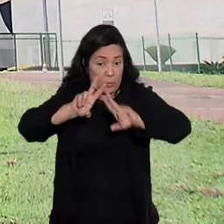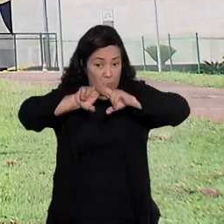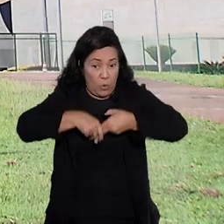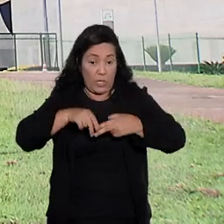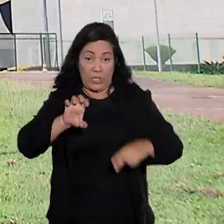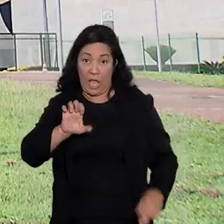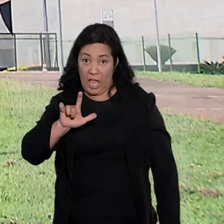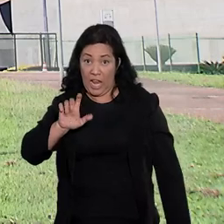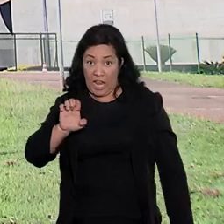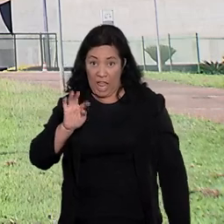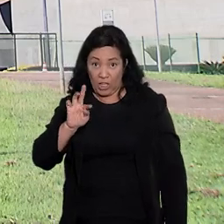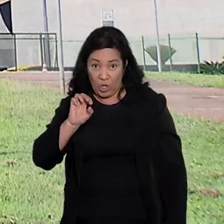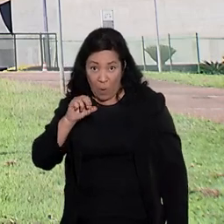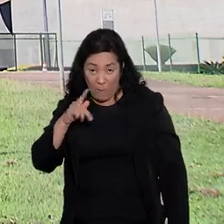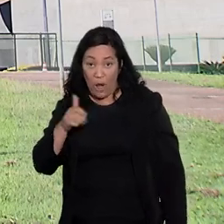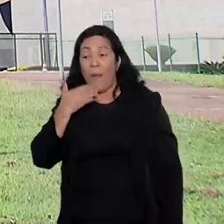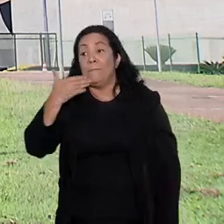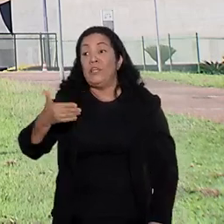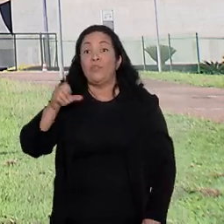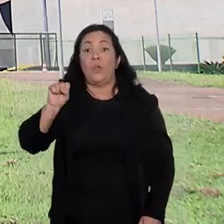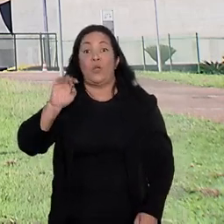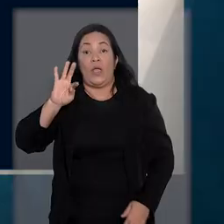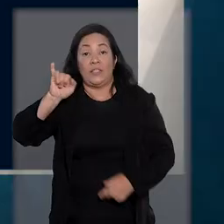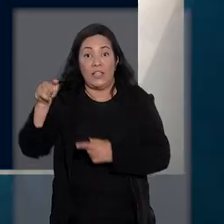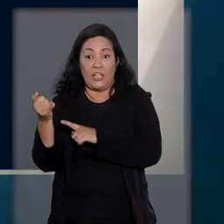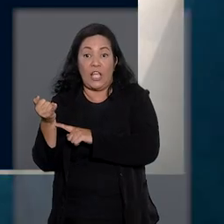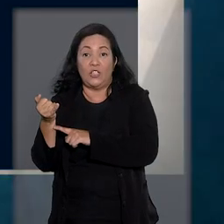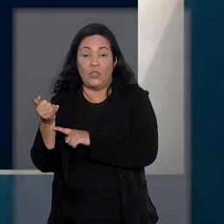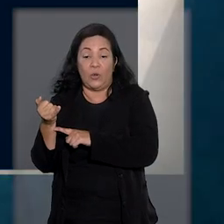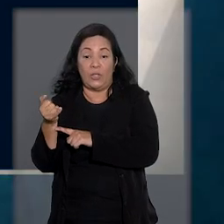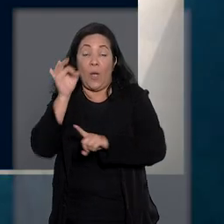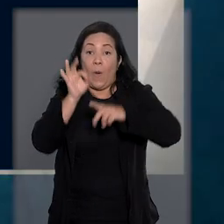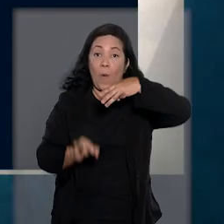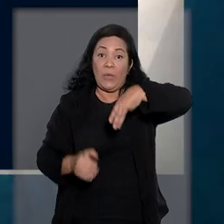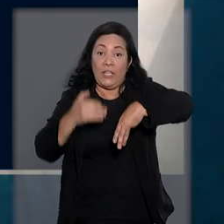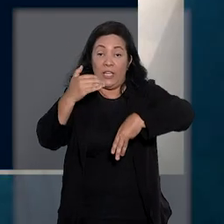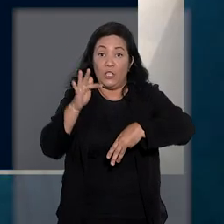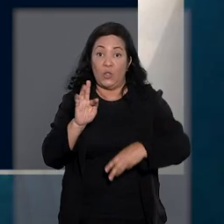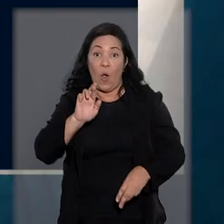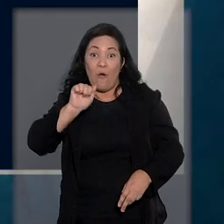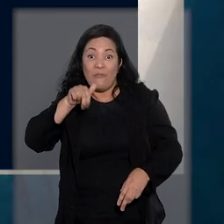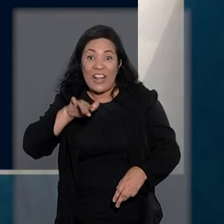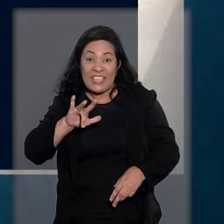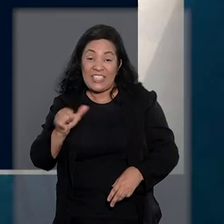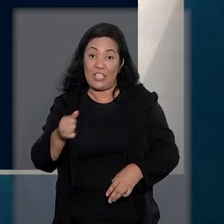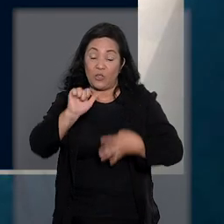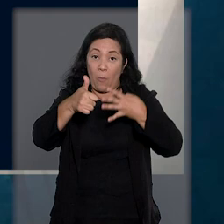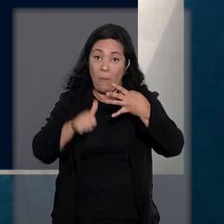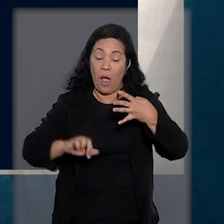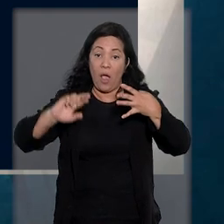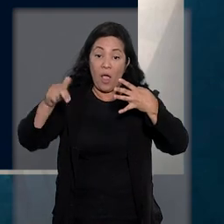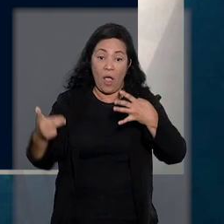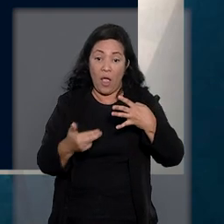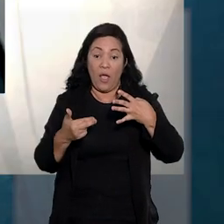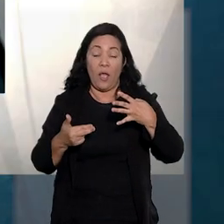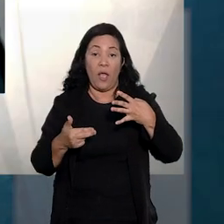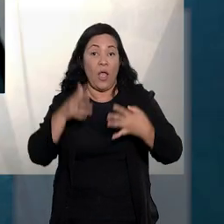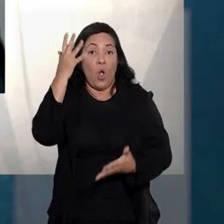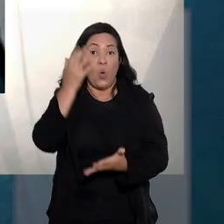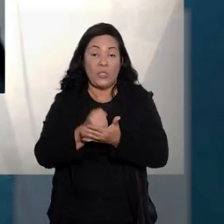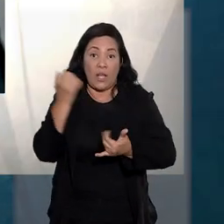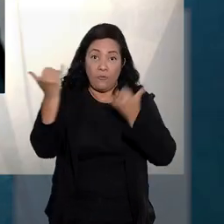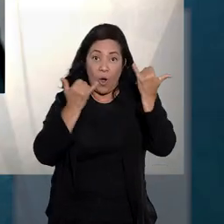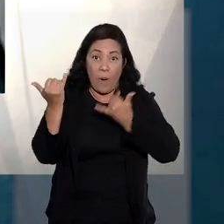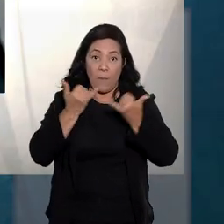Por isso, a Eletropaulo recorreu ao STJ. Para o ministro Francisco Falcão, relator do recurso, no caso dos autos,